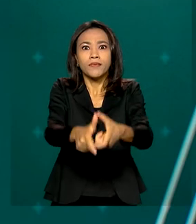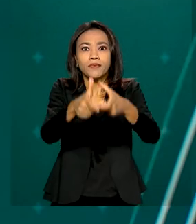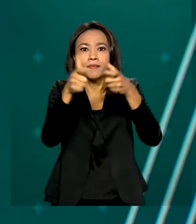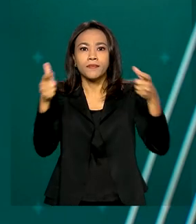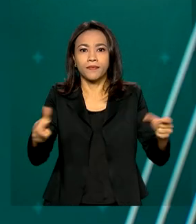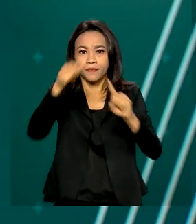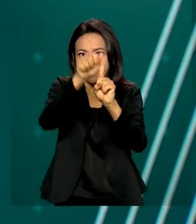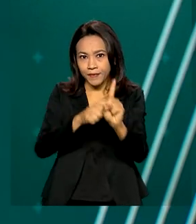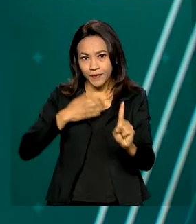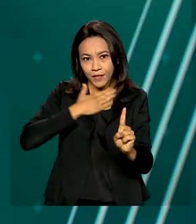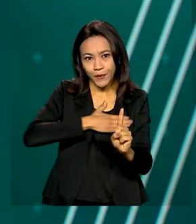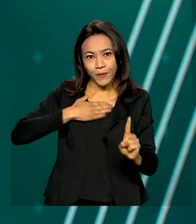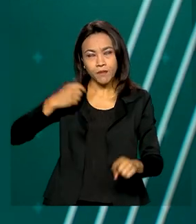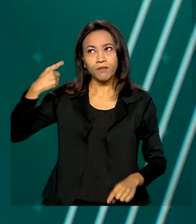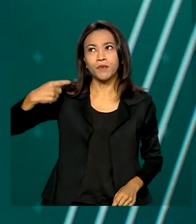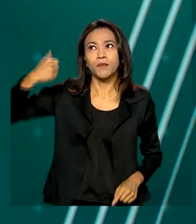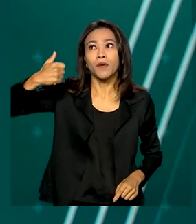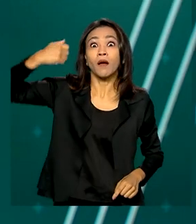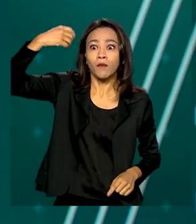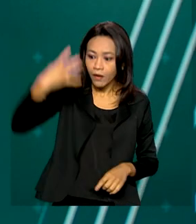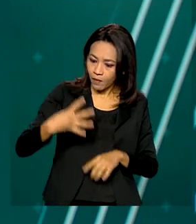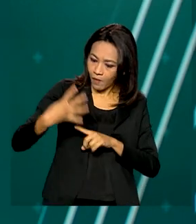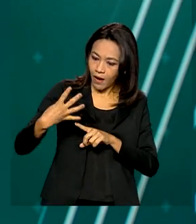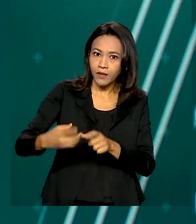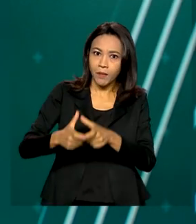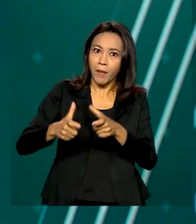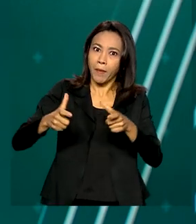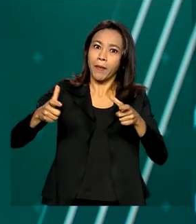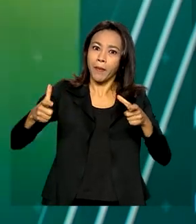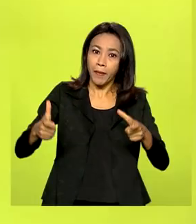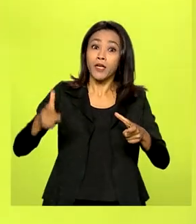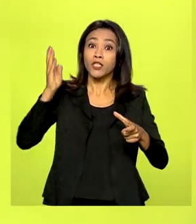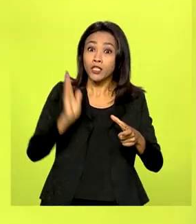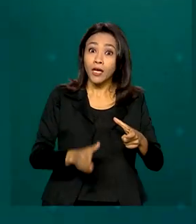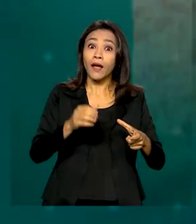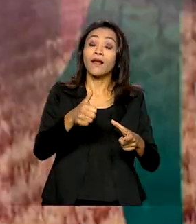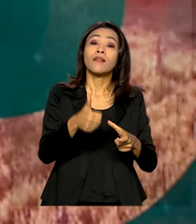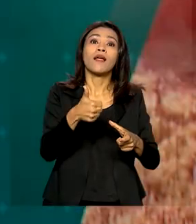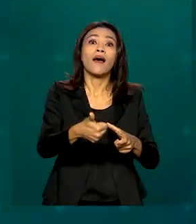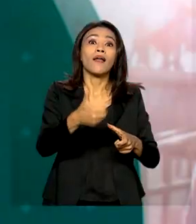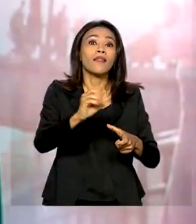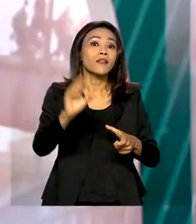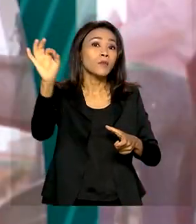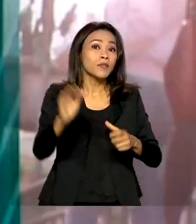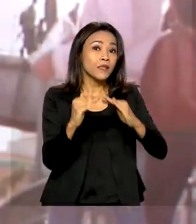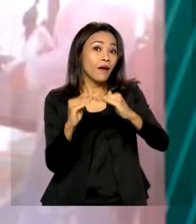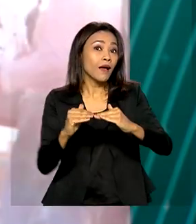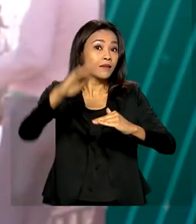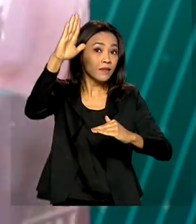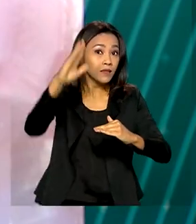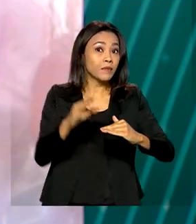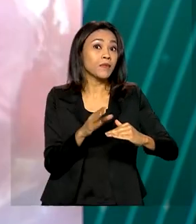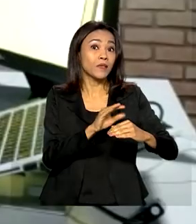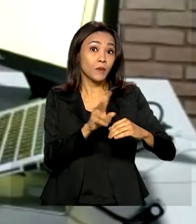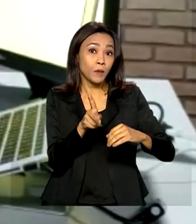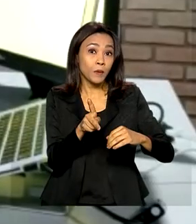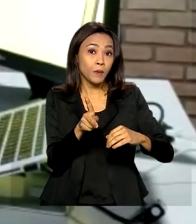já é a quarta alta seguida e, com isso, já opera 10% acima do nível pré-pandemia.